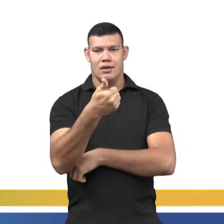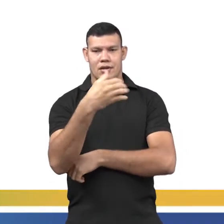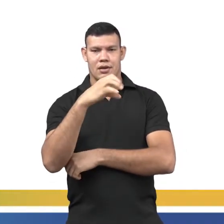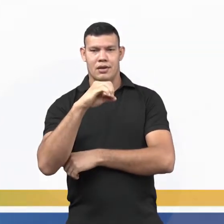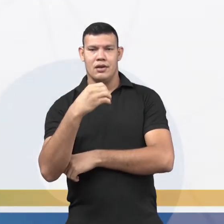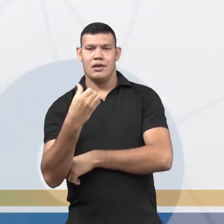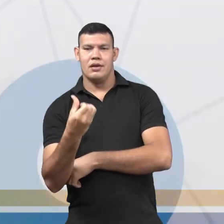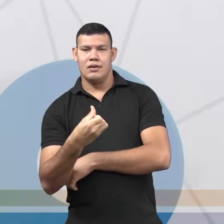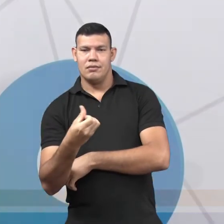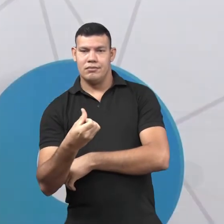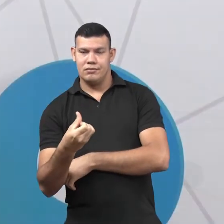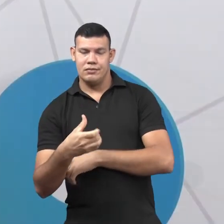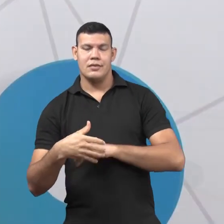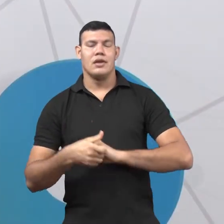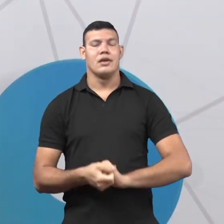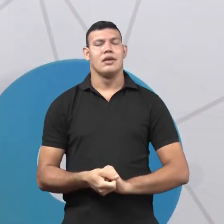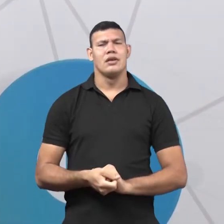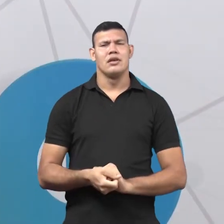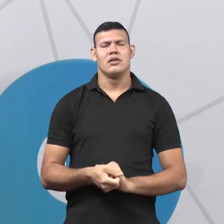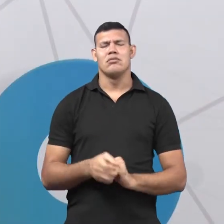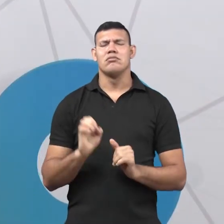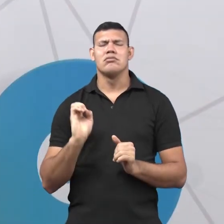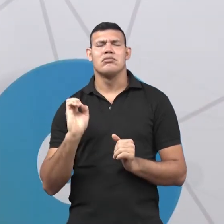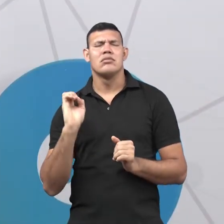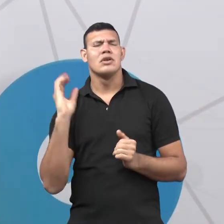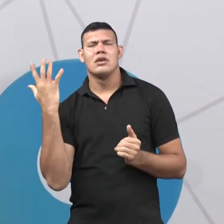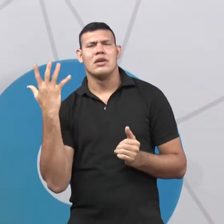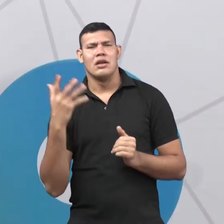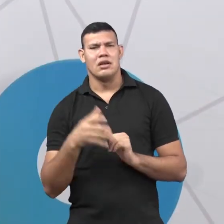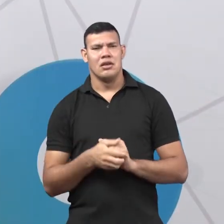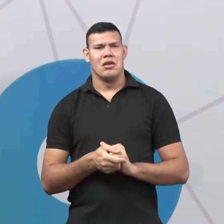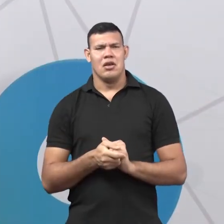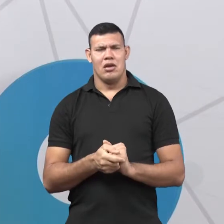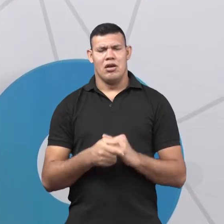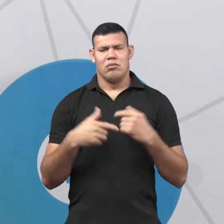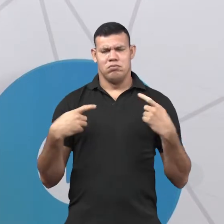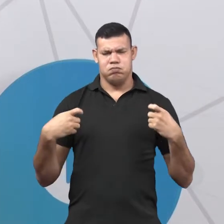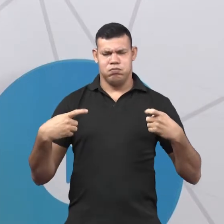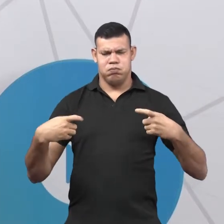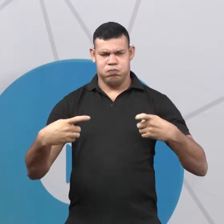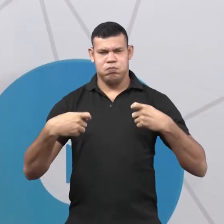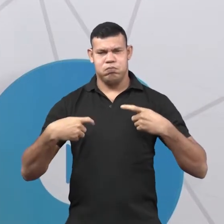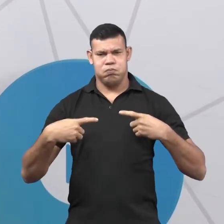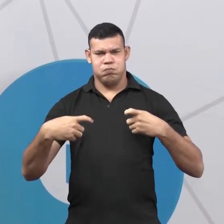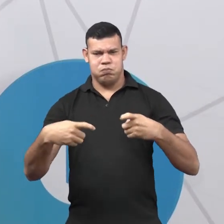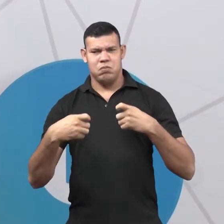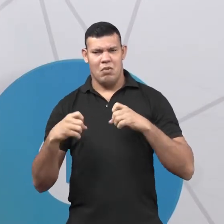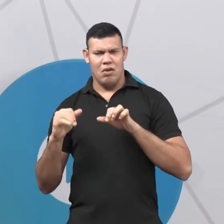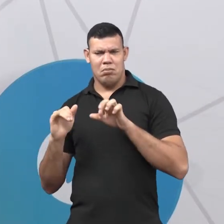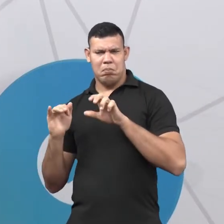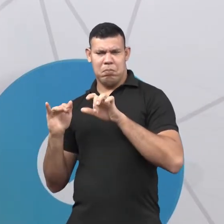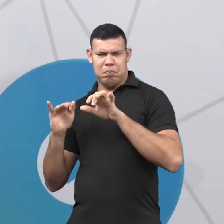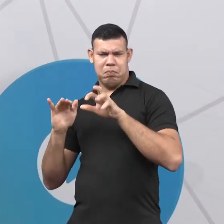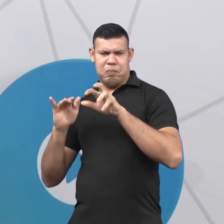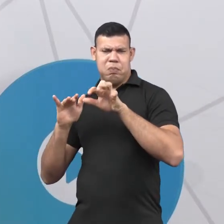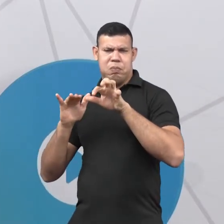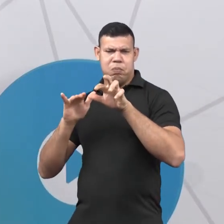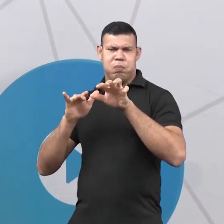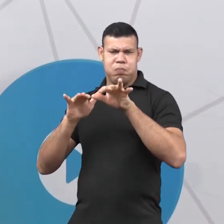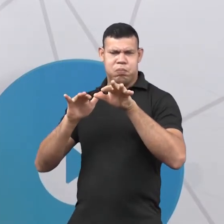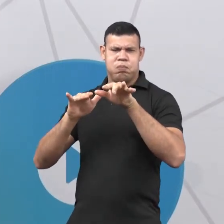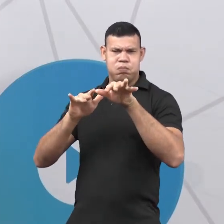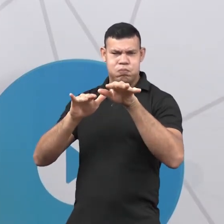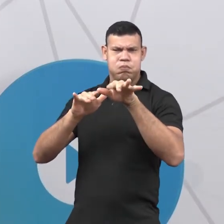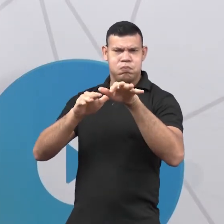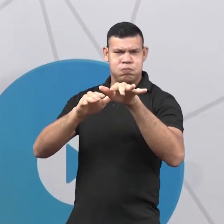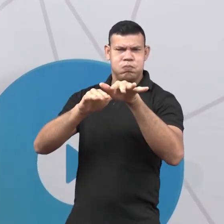Inglaterra. E o que aconteceu? Ele venceu a batalha, né? Então, ele ganhou. Vocês estão vendo que a gente está falando muito sobre essa questão